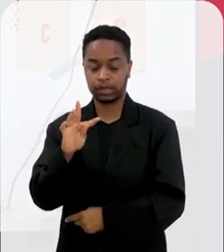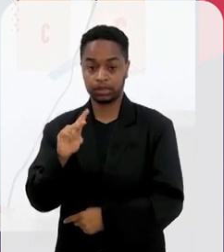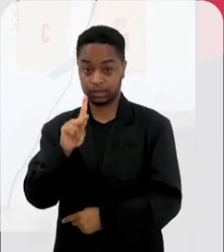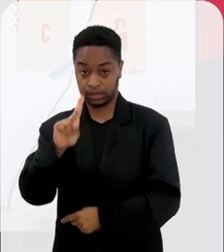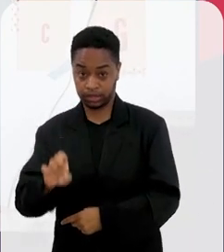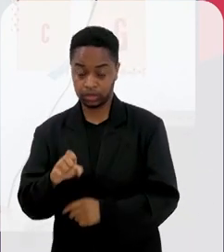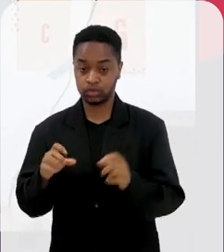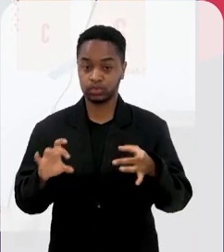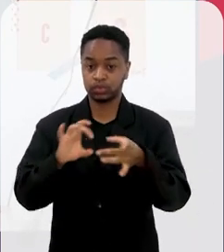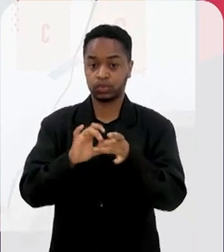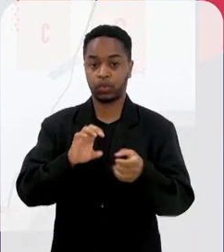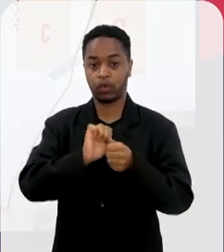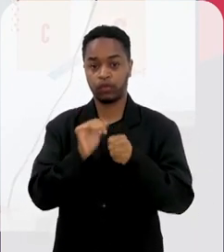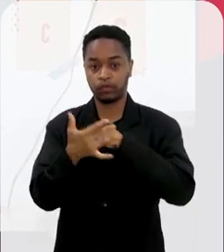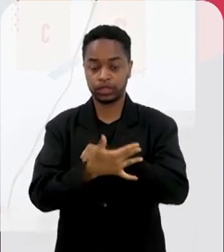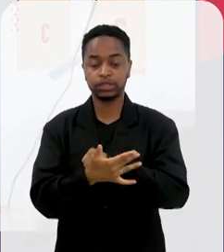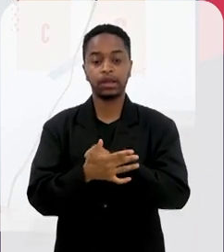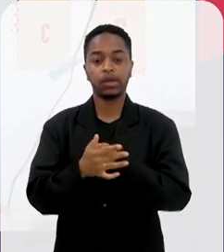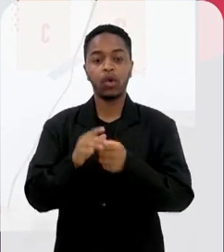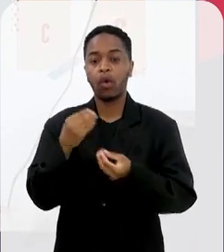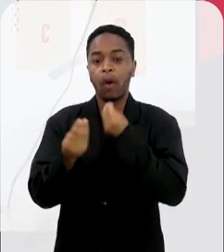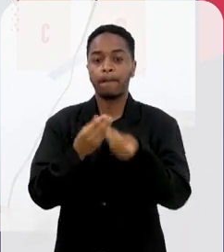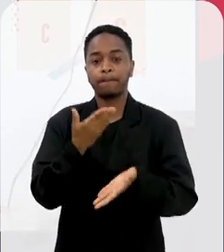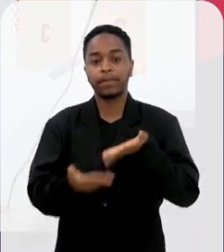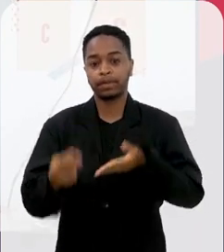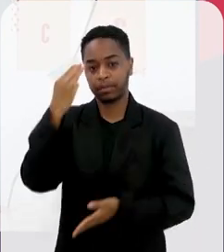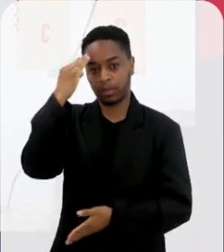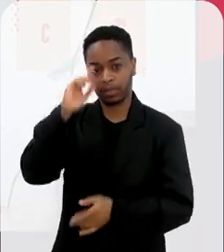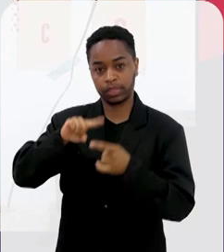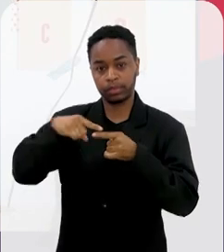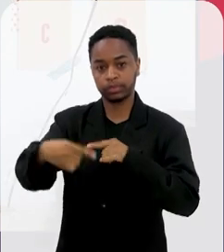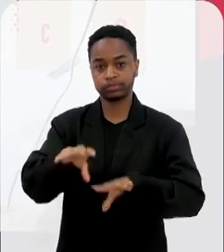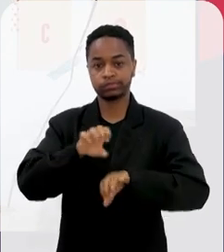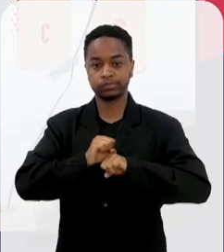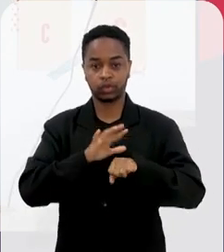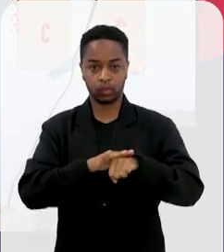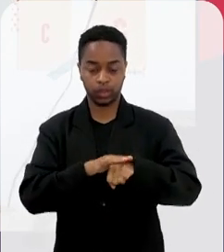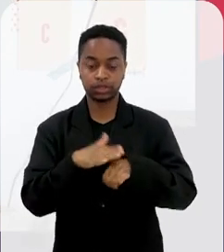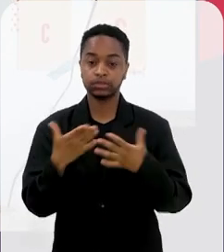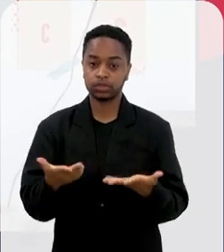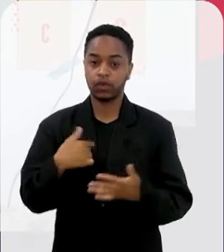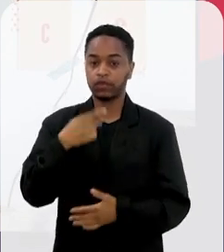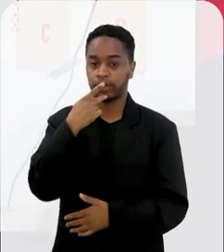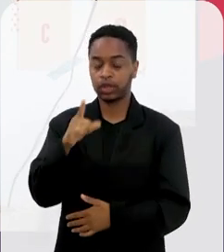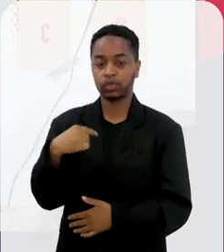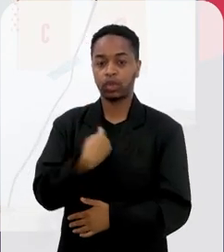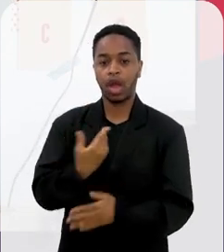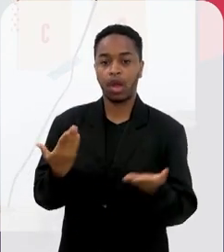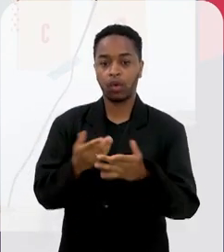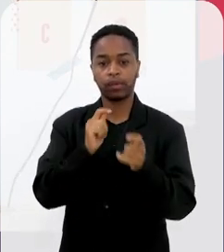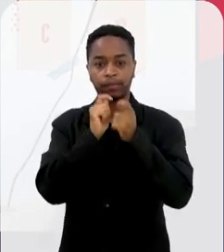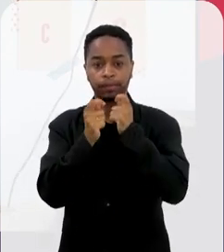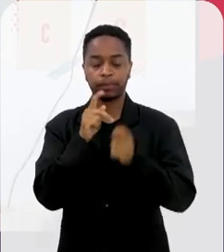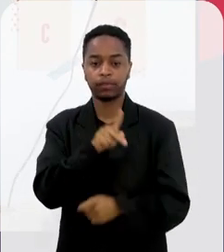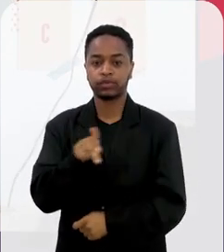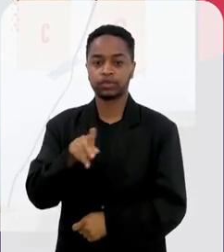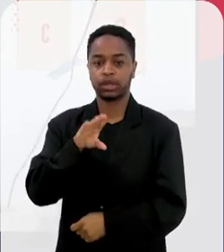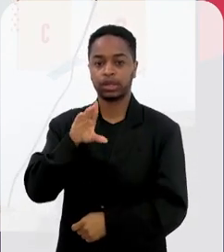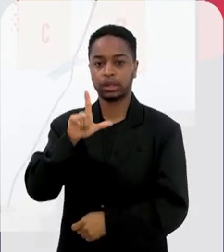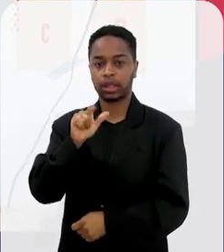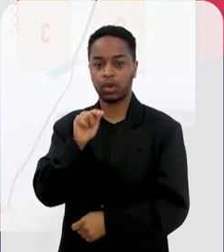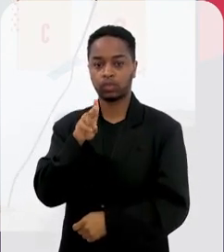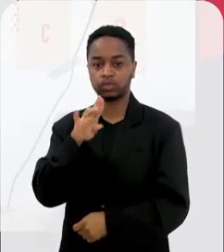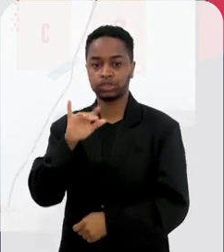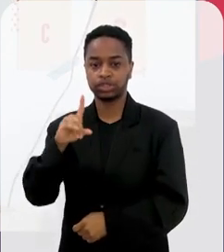Covid com a perda de memória após a doença. Bom, como eu acabei de falar, vamos ouvir então a professora Cláudia Figueiredo,